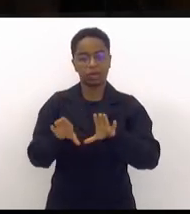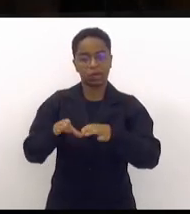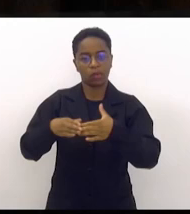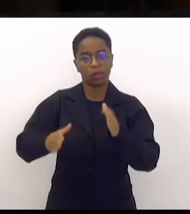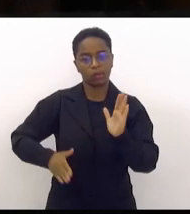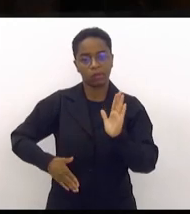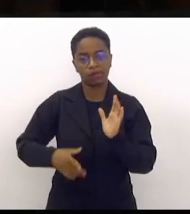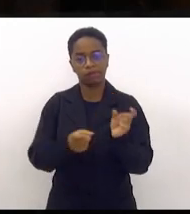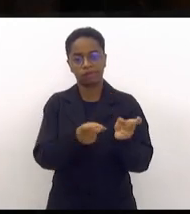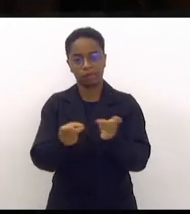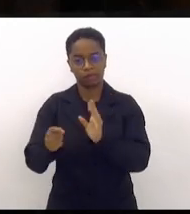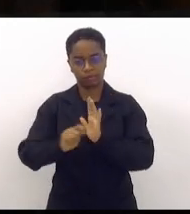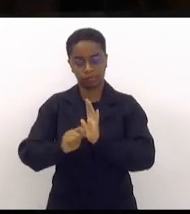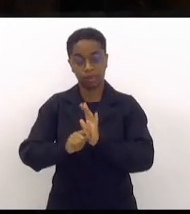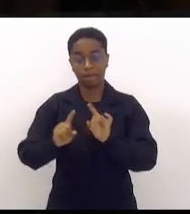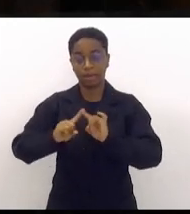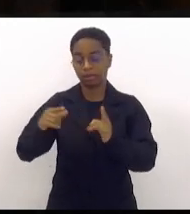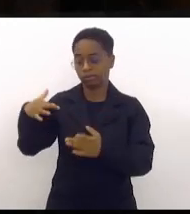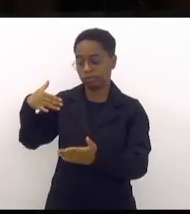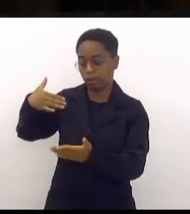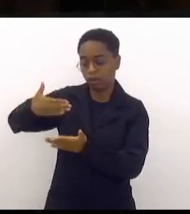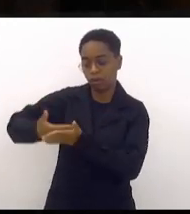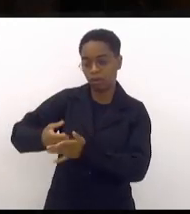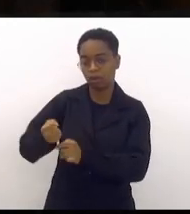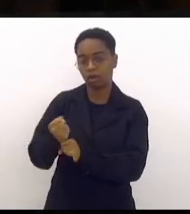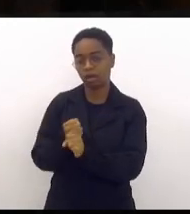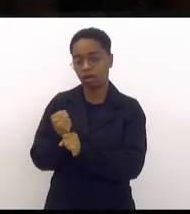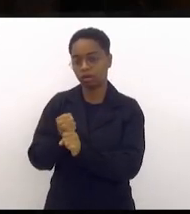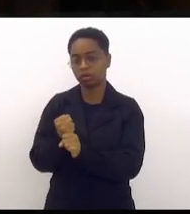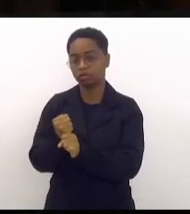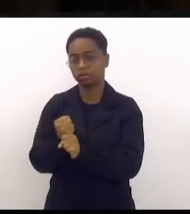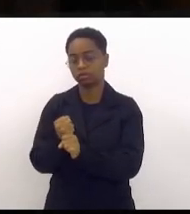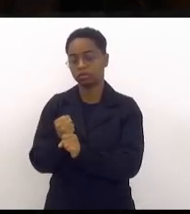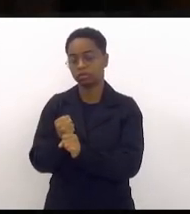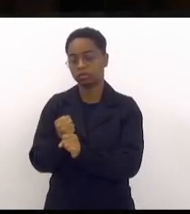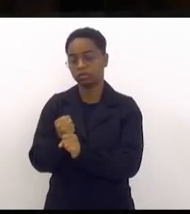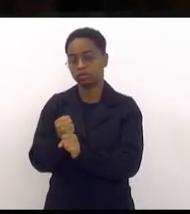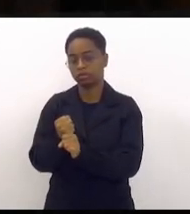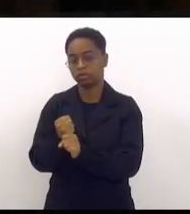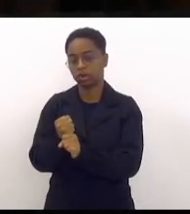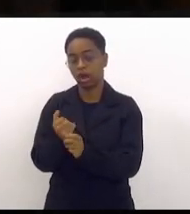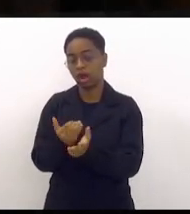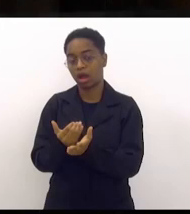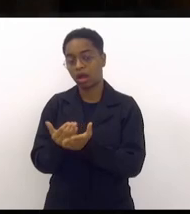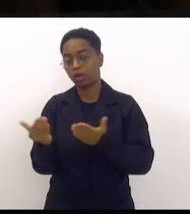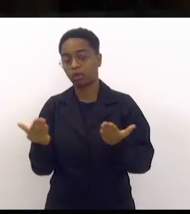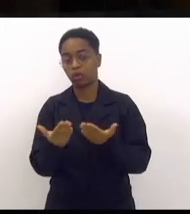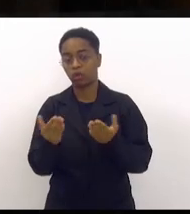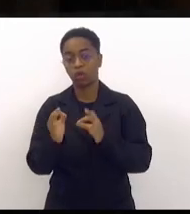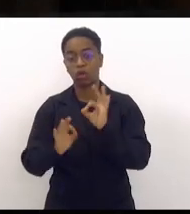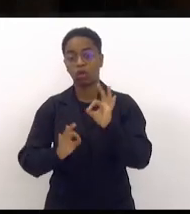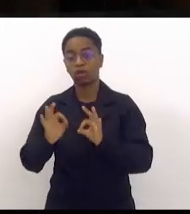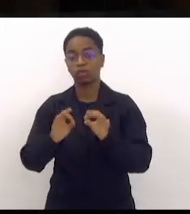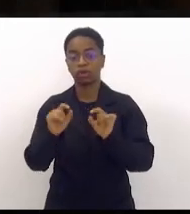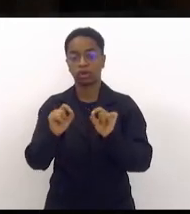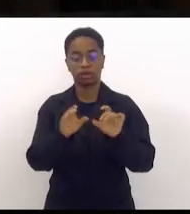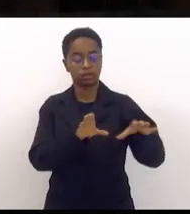dos anos, eles estão se organizando em bloco.